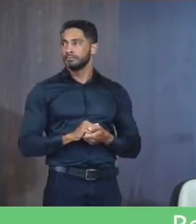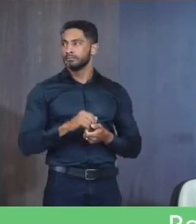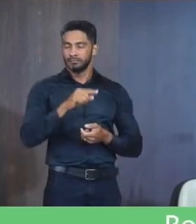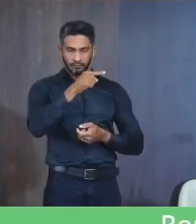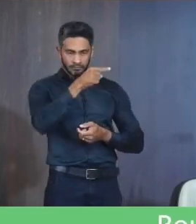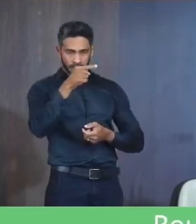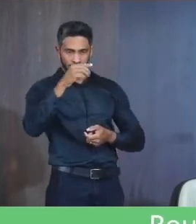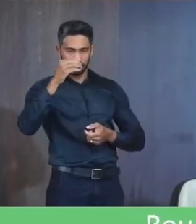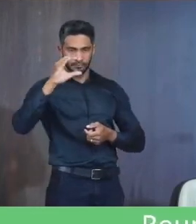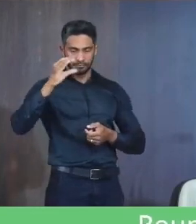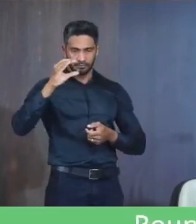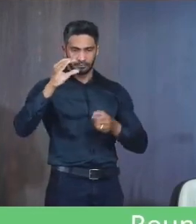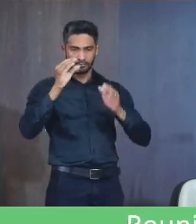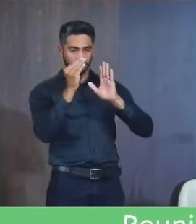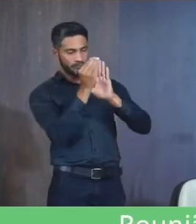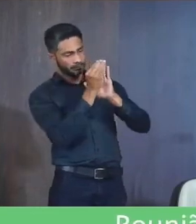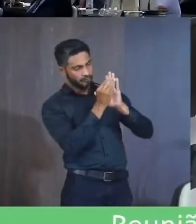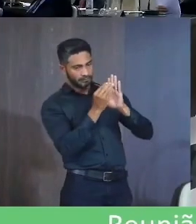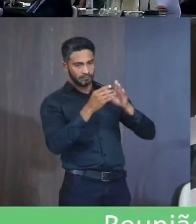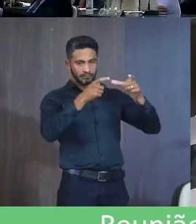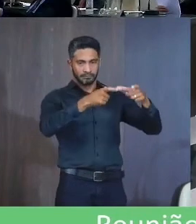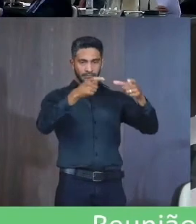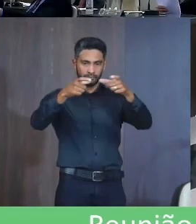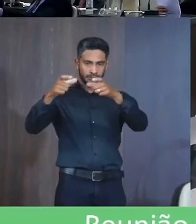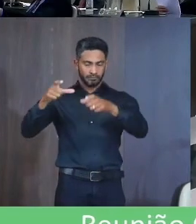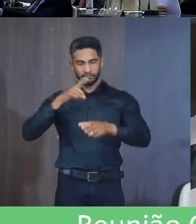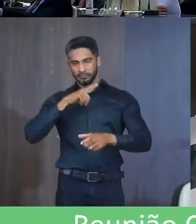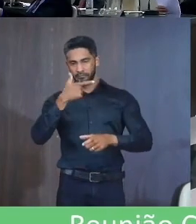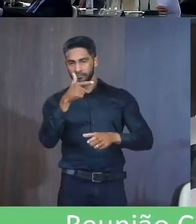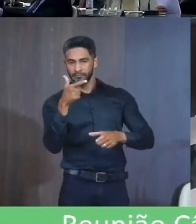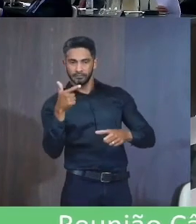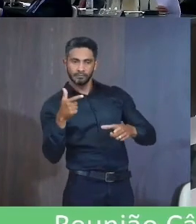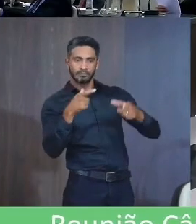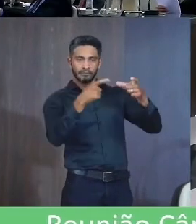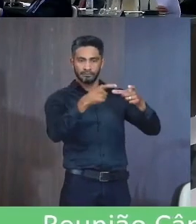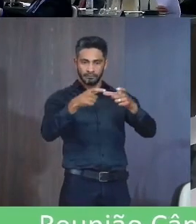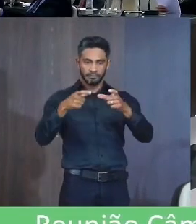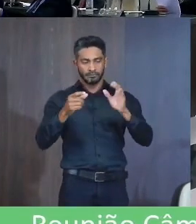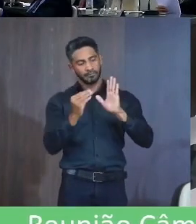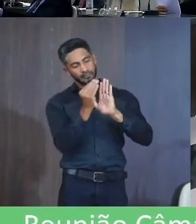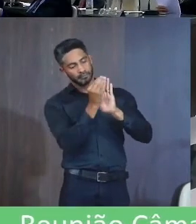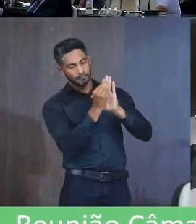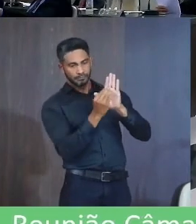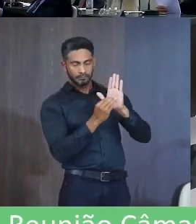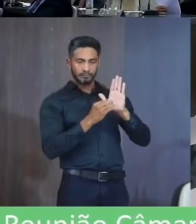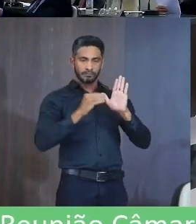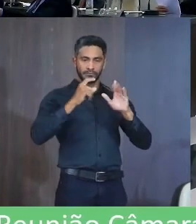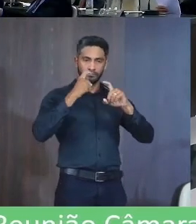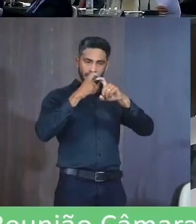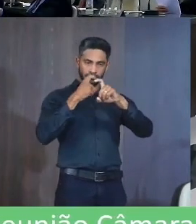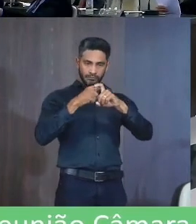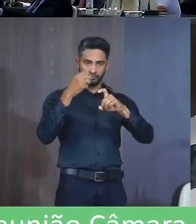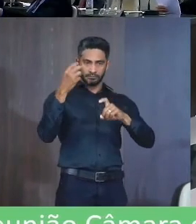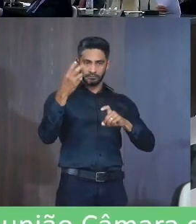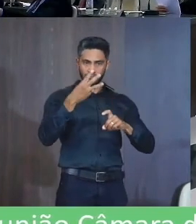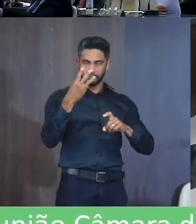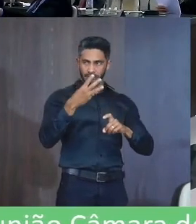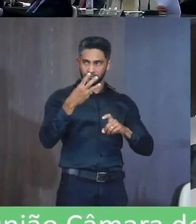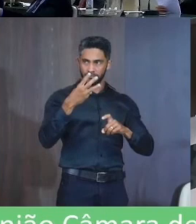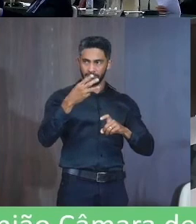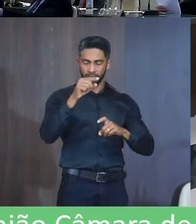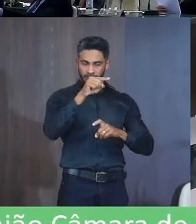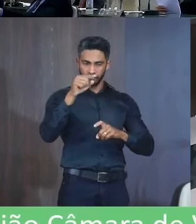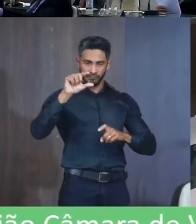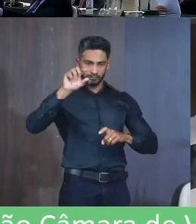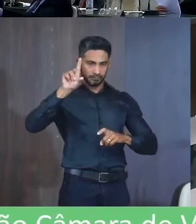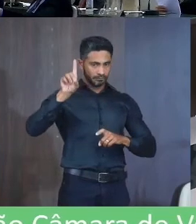Os bairros Clarita E Jardim Das Acácias Não atende Em sua totalidade Os requisitos Previstos No inciso 3 A linha